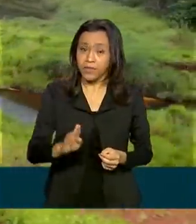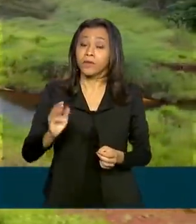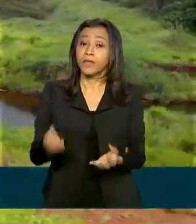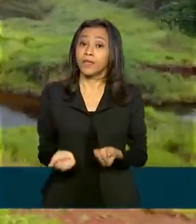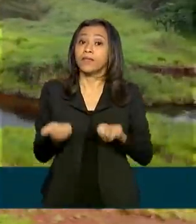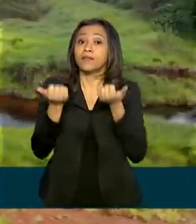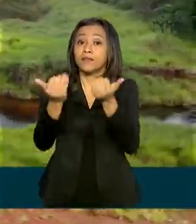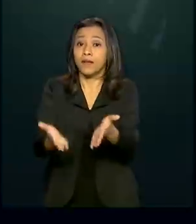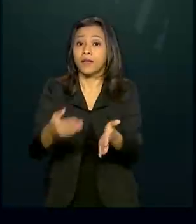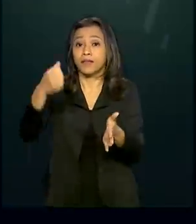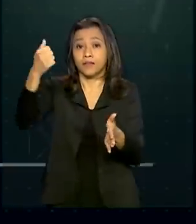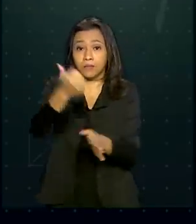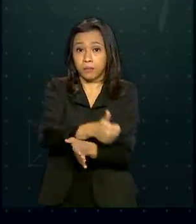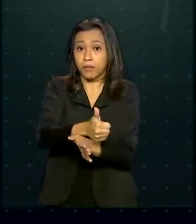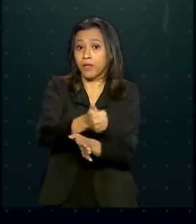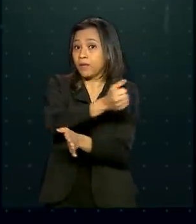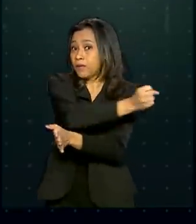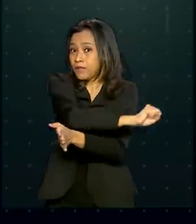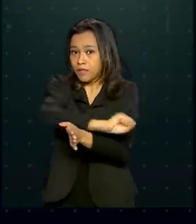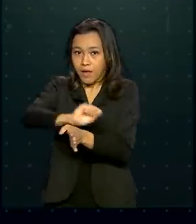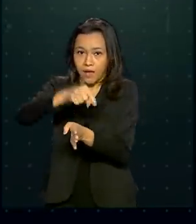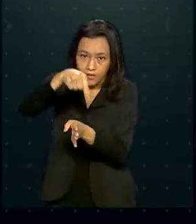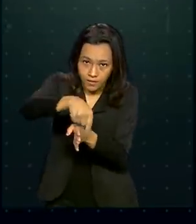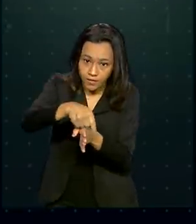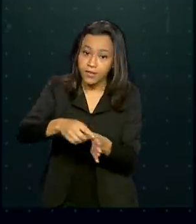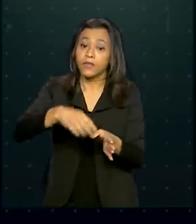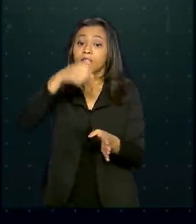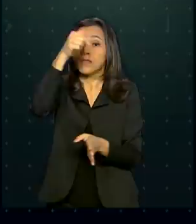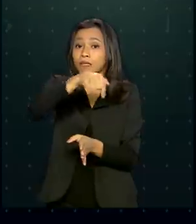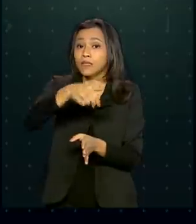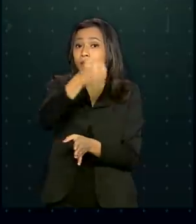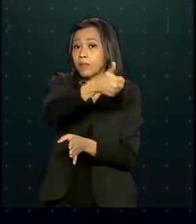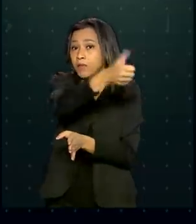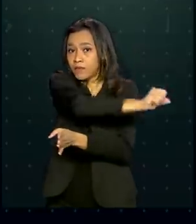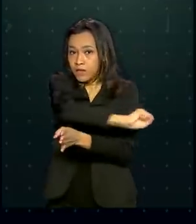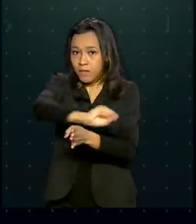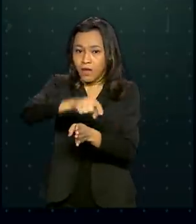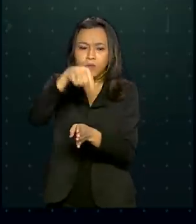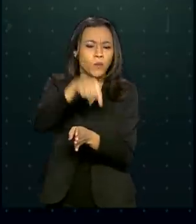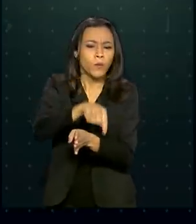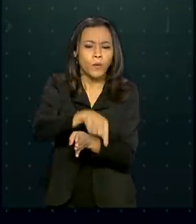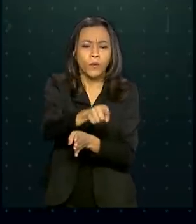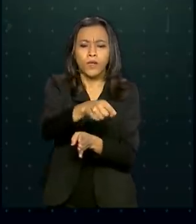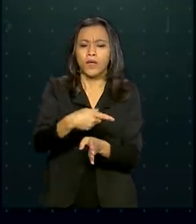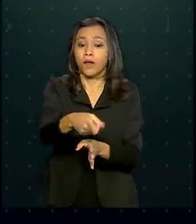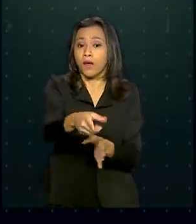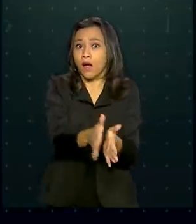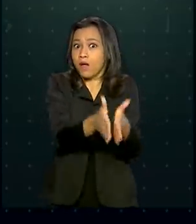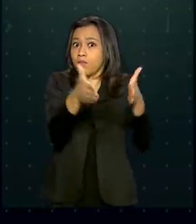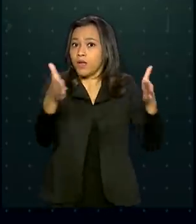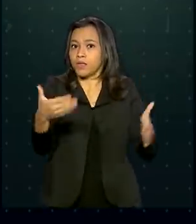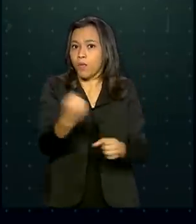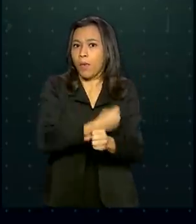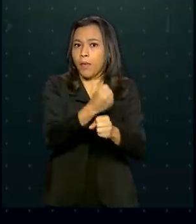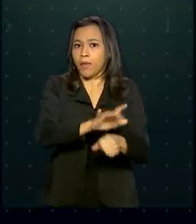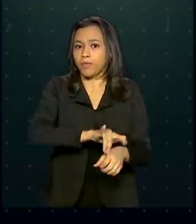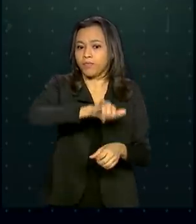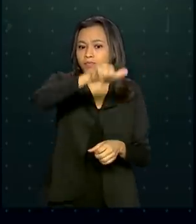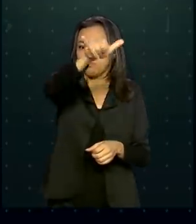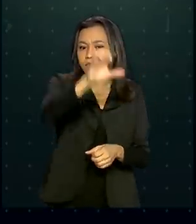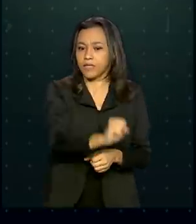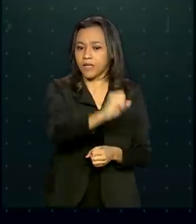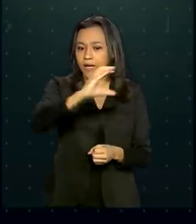primeiro semestre. Entre as obras deste primeiro semestre está a ampliação do aeroporto de navegantes em Santa Catarina